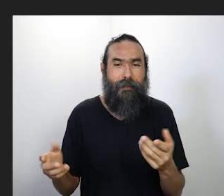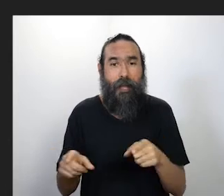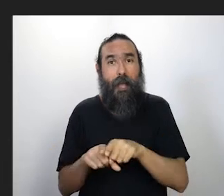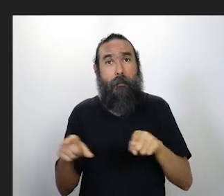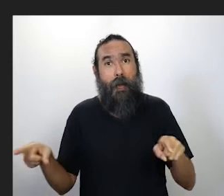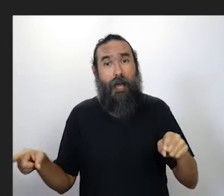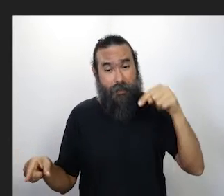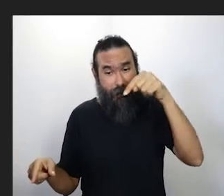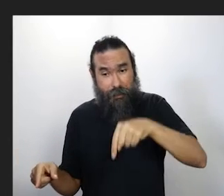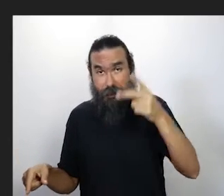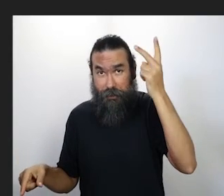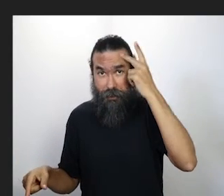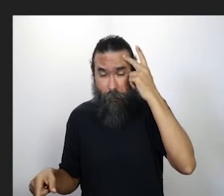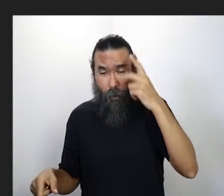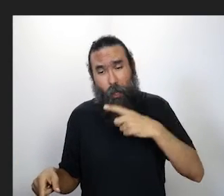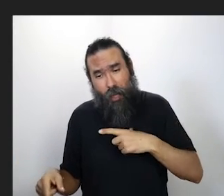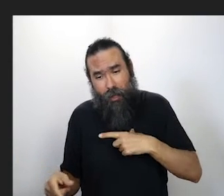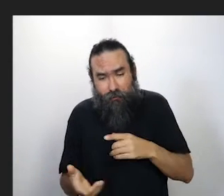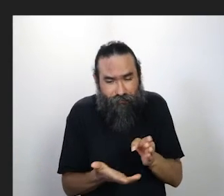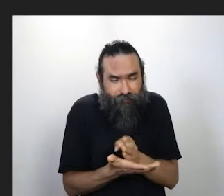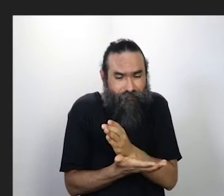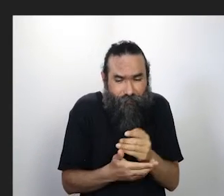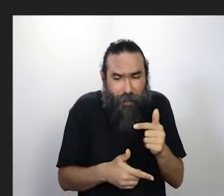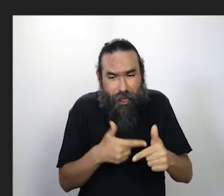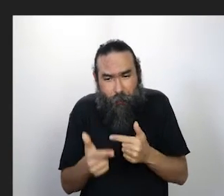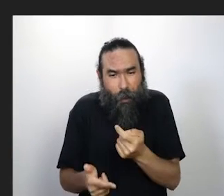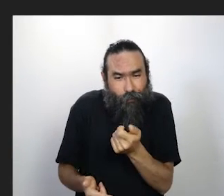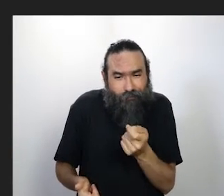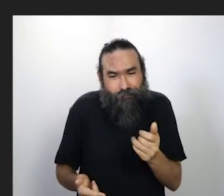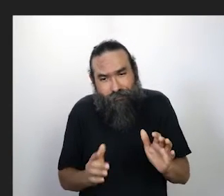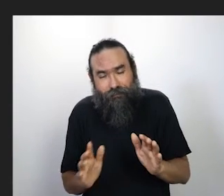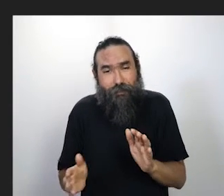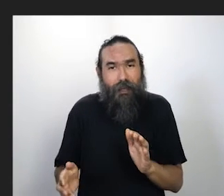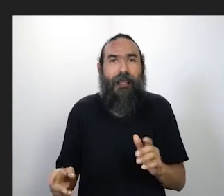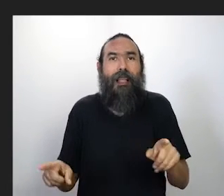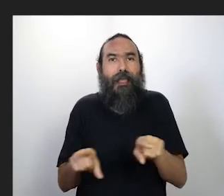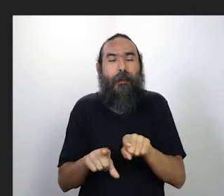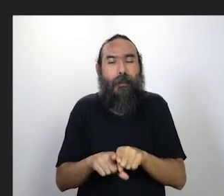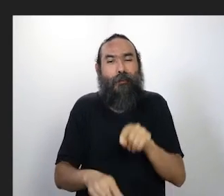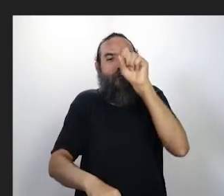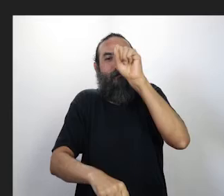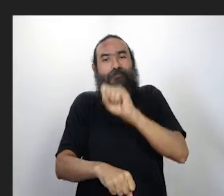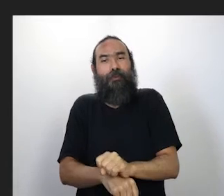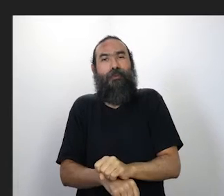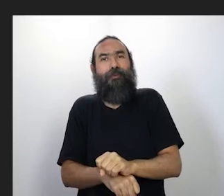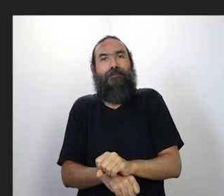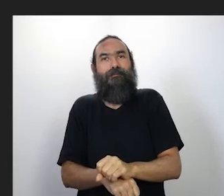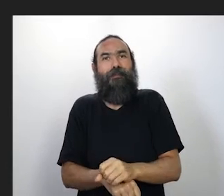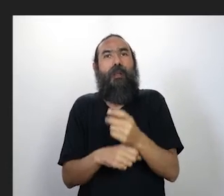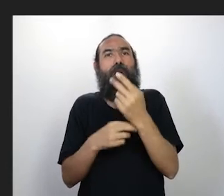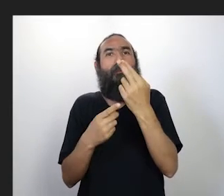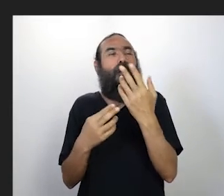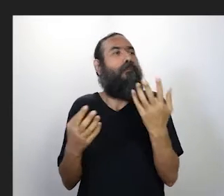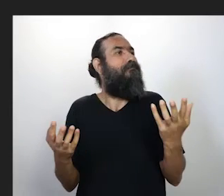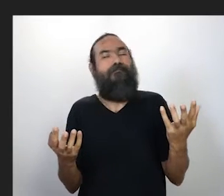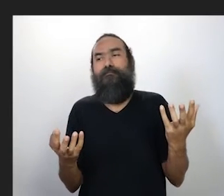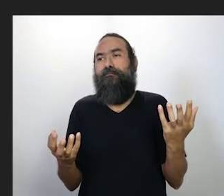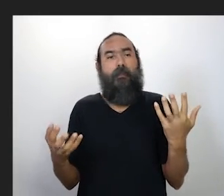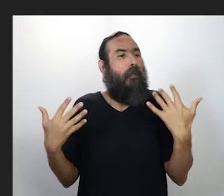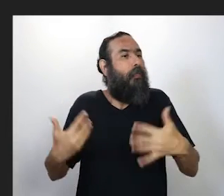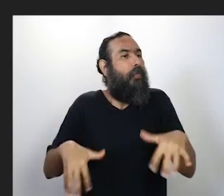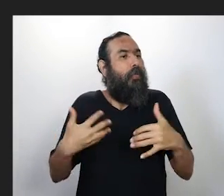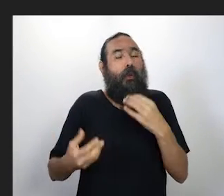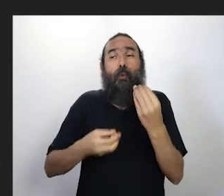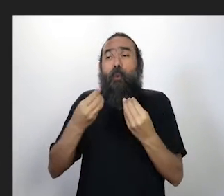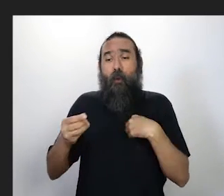coisas aqui em São Paulo e deu aquela paralisada, a gente ficou que nem um lagarto, assim, sem saber